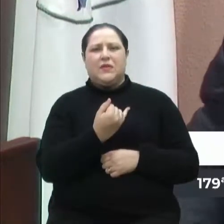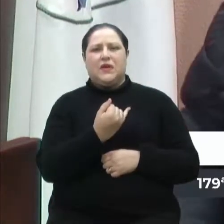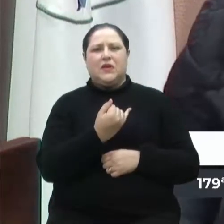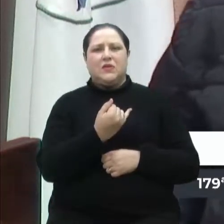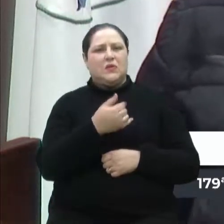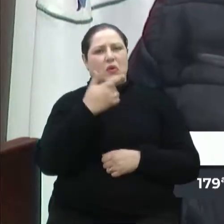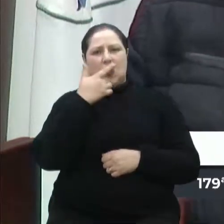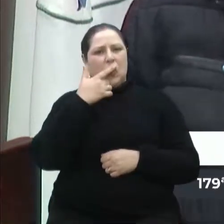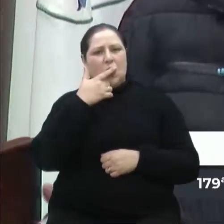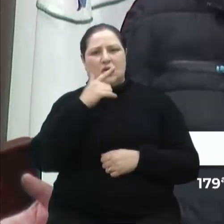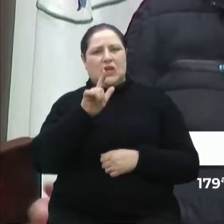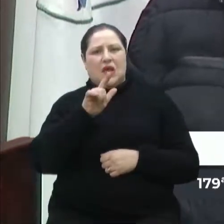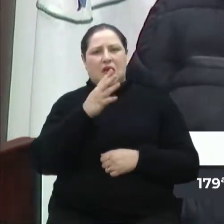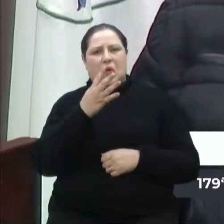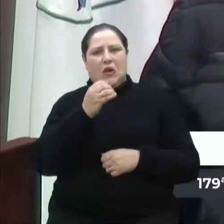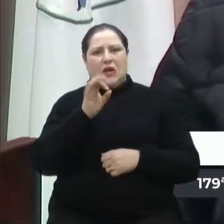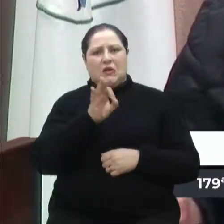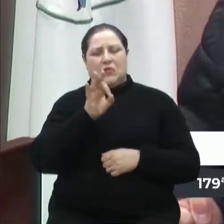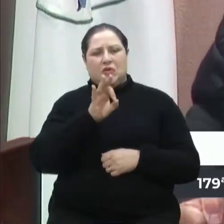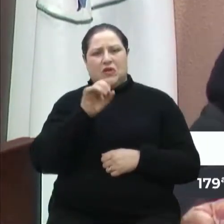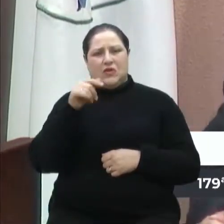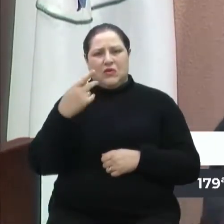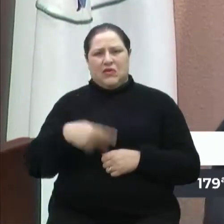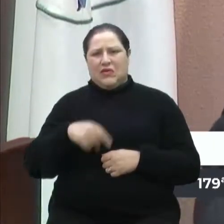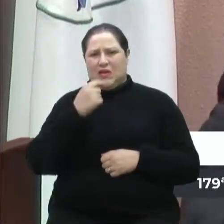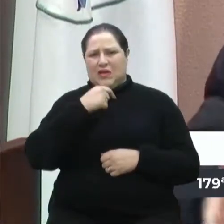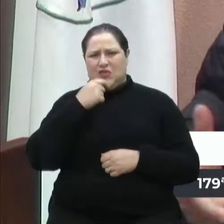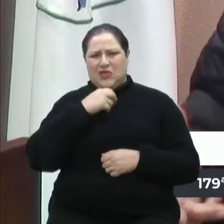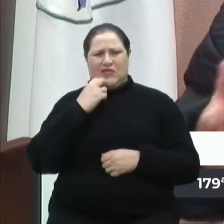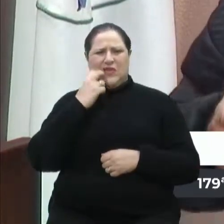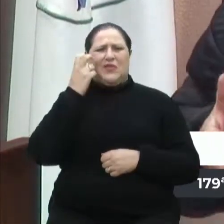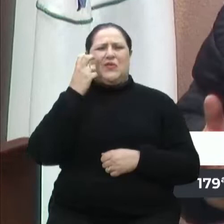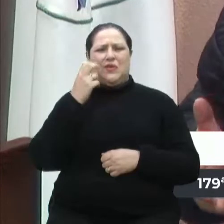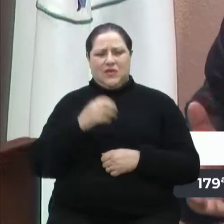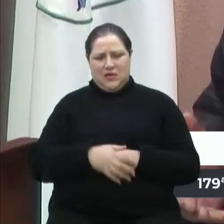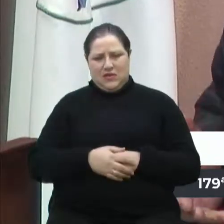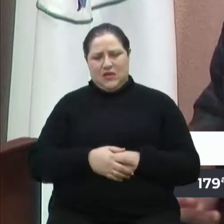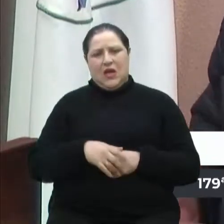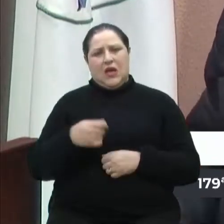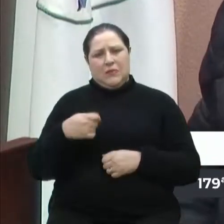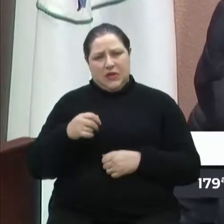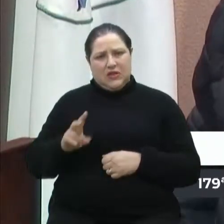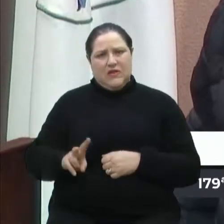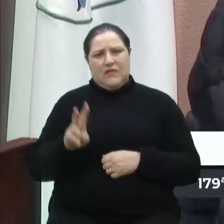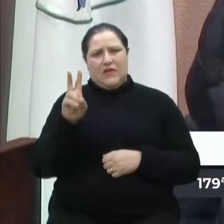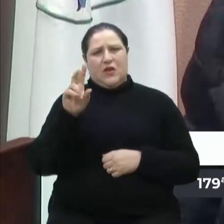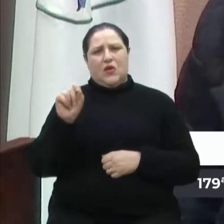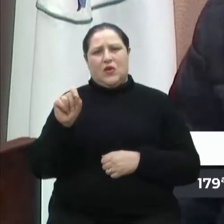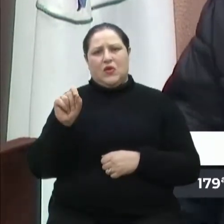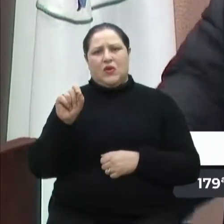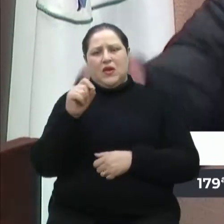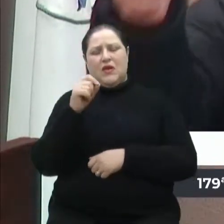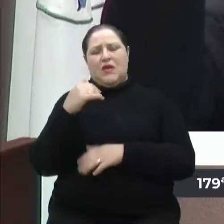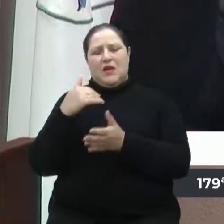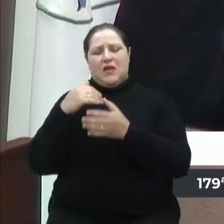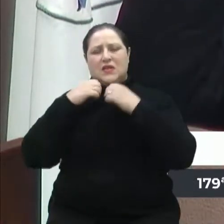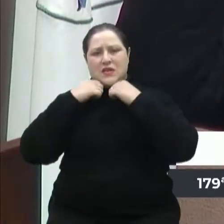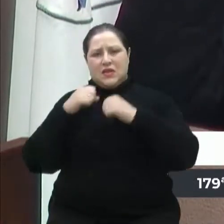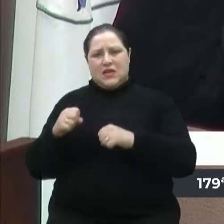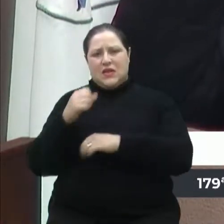é uma vergonha para a nossa cidade. Então, eu preciso valorizar a Secretaria do Meio Ambiente, que está